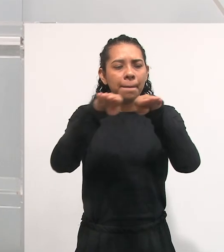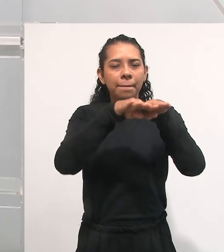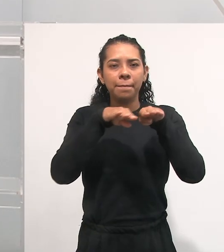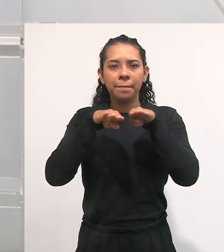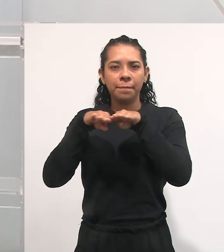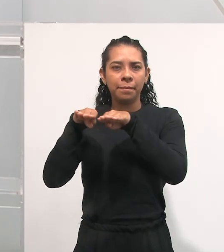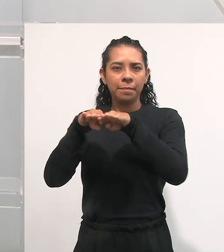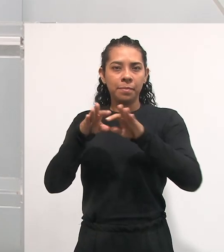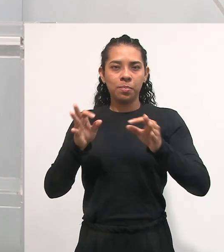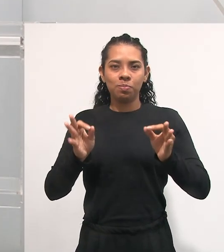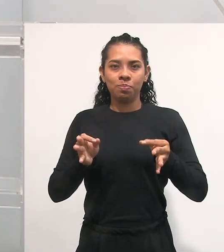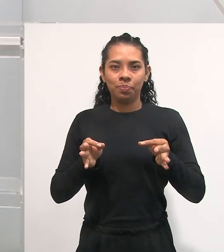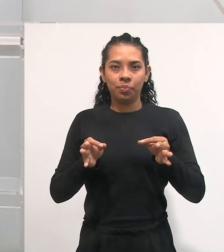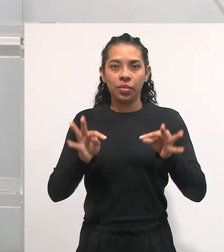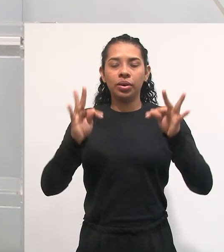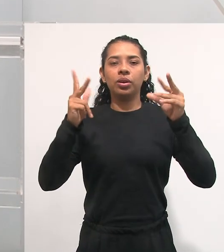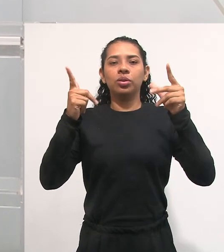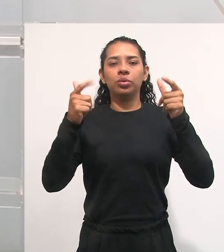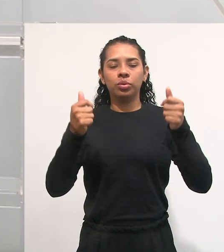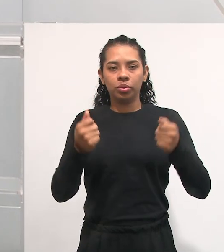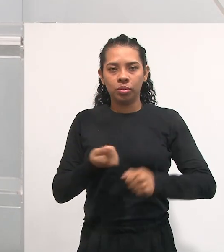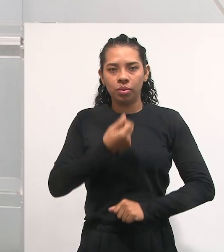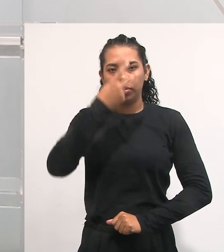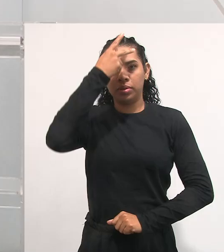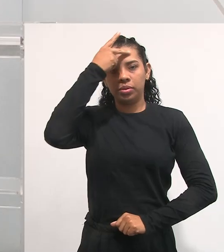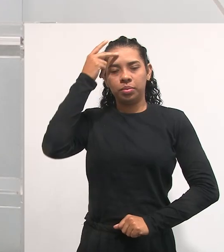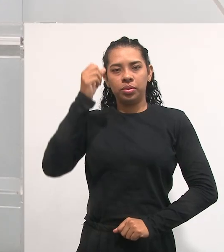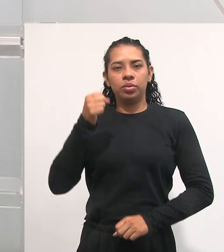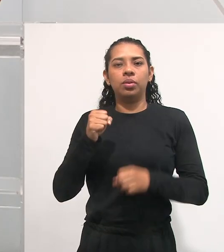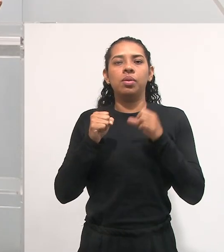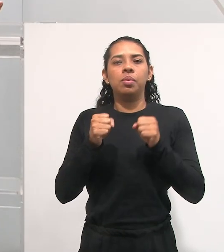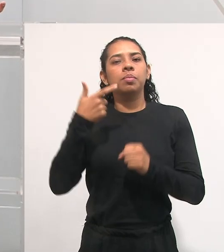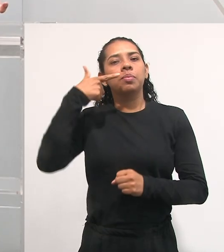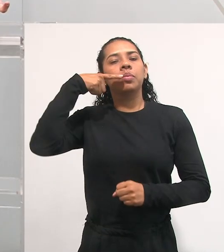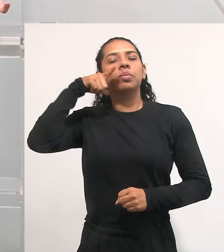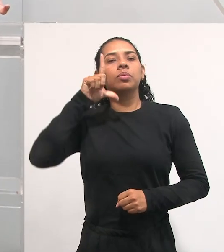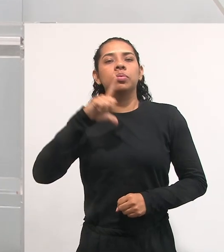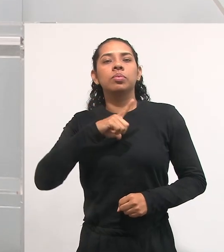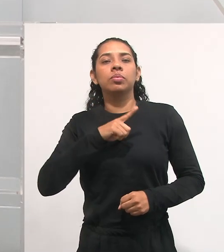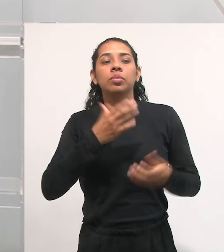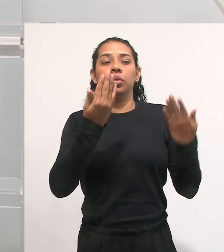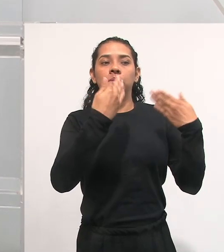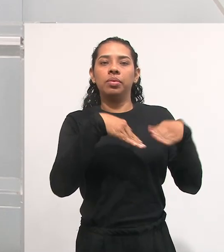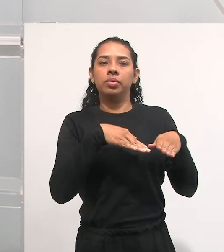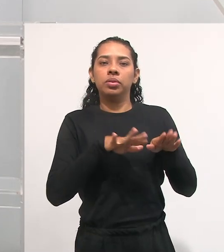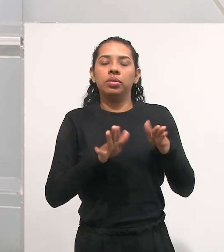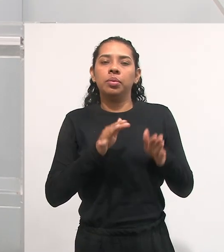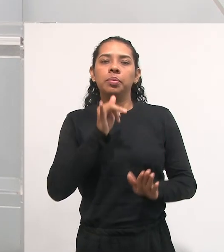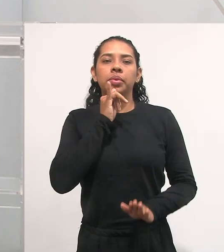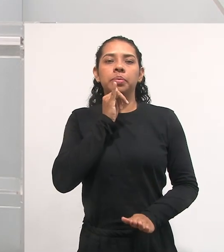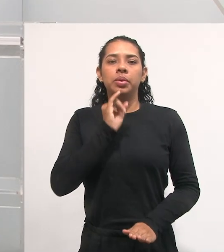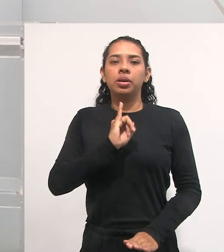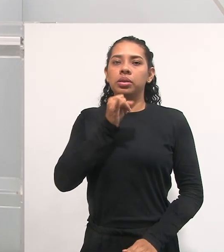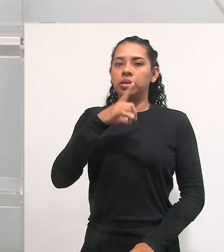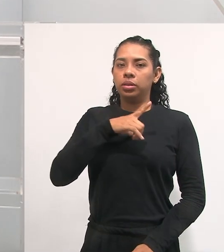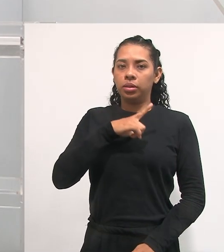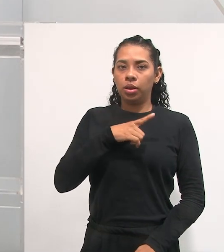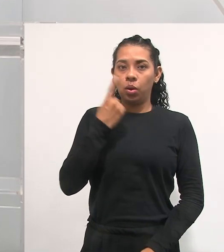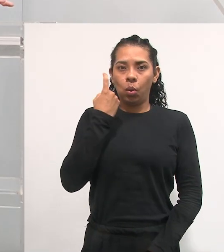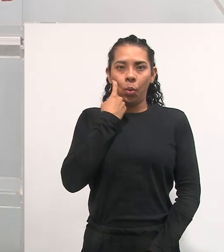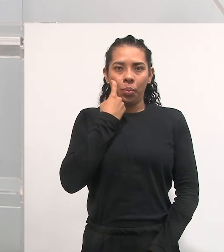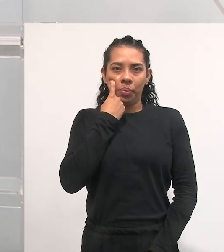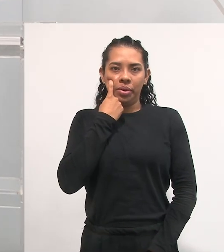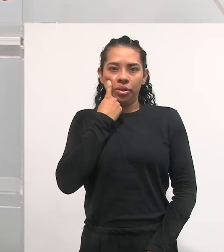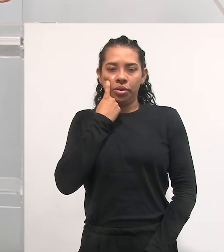aproxima de dar condições para que todos tenham o mesmo acesso. Então, se eu tenho um peixe que ele nada e,